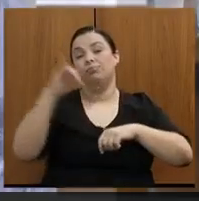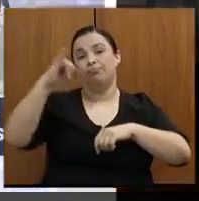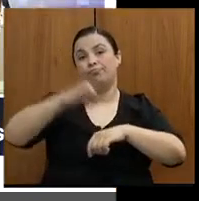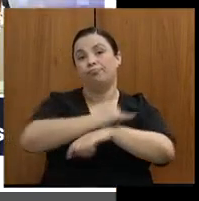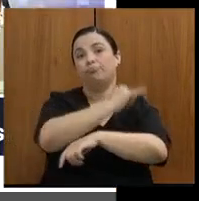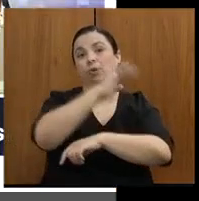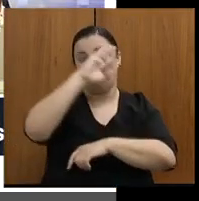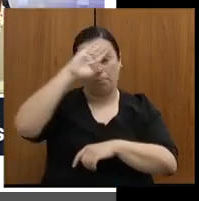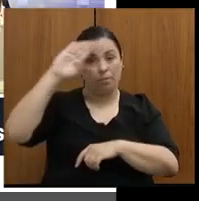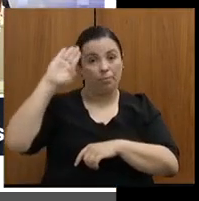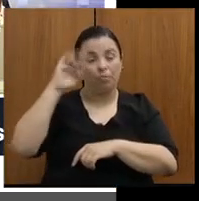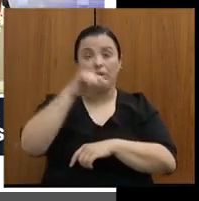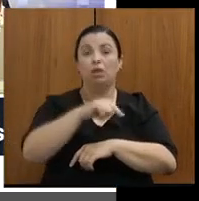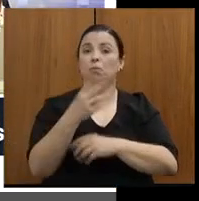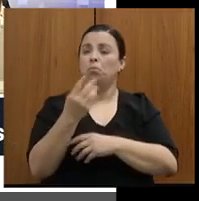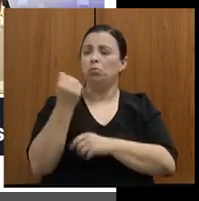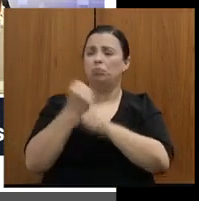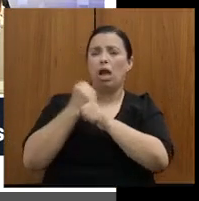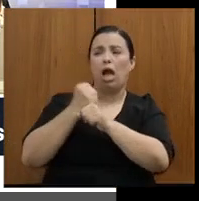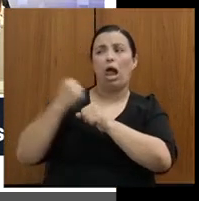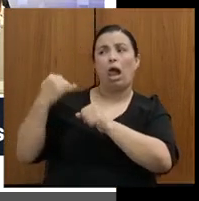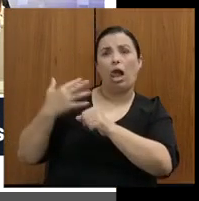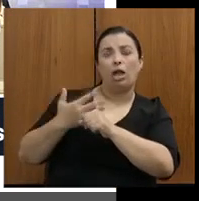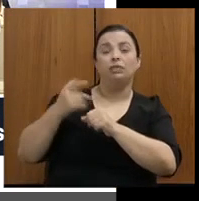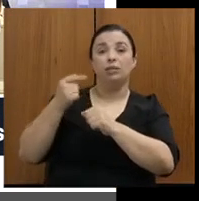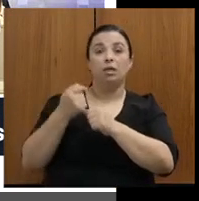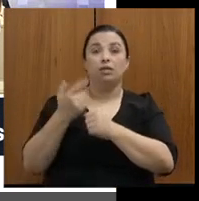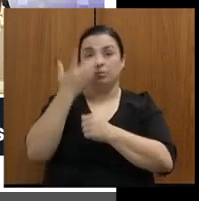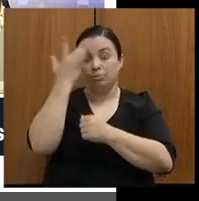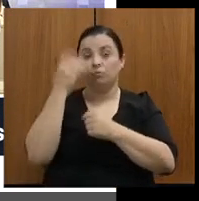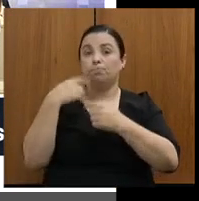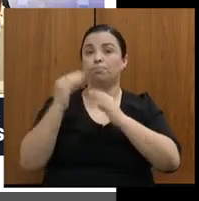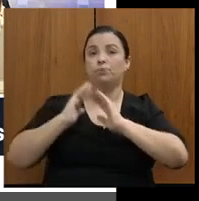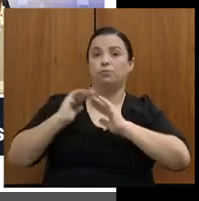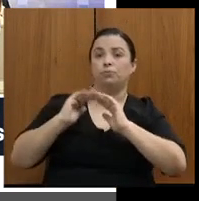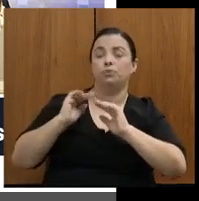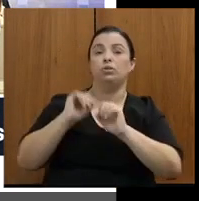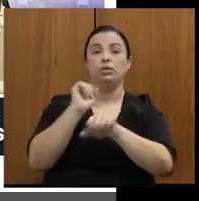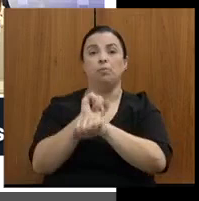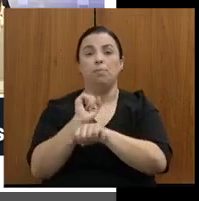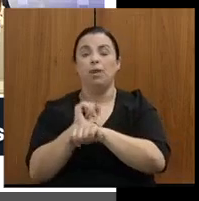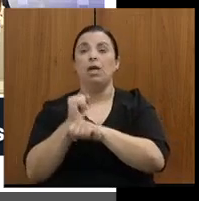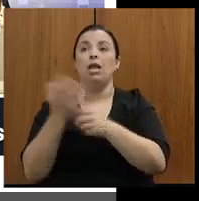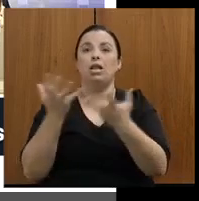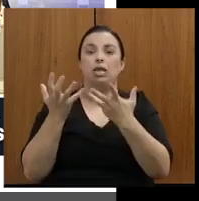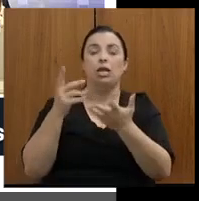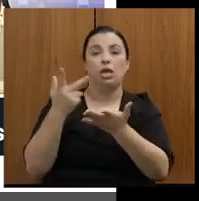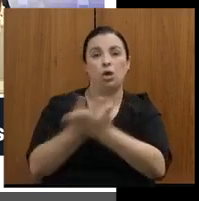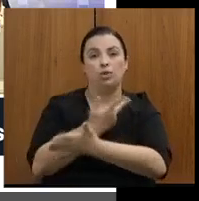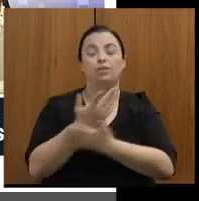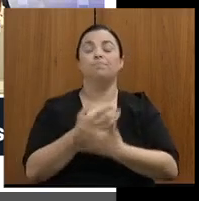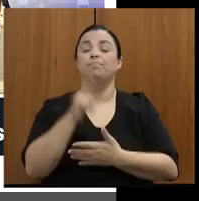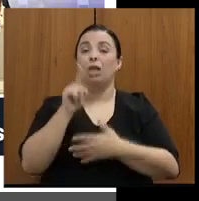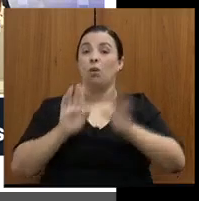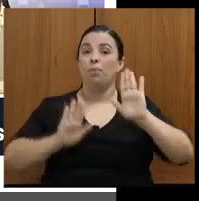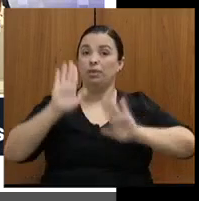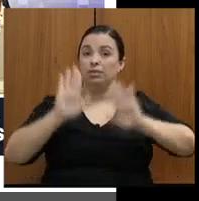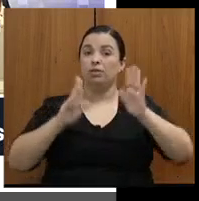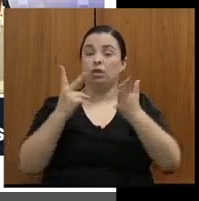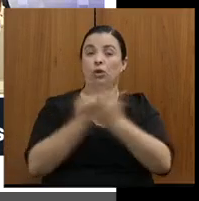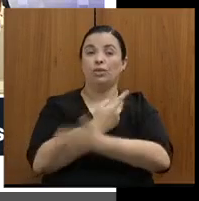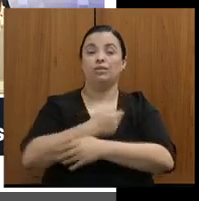desejado, uma licitação que foi realizada na Bolsa de Valores de São Paulo, na B3,